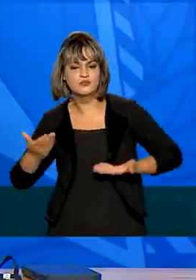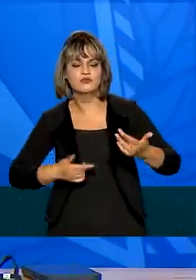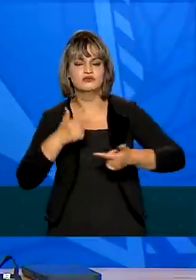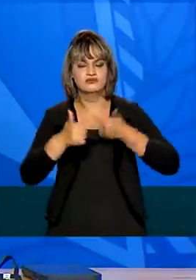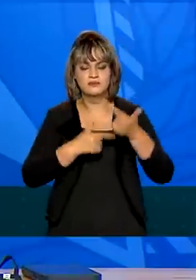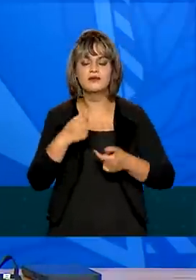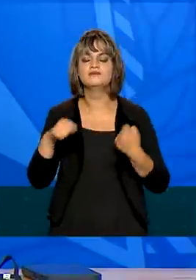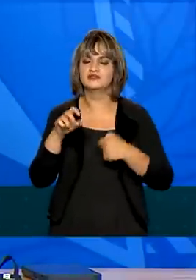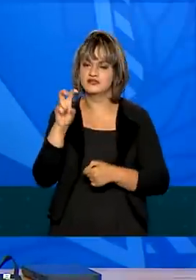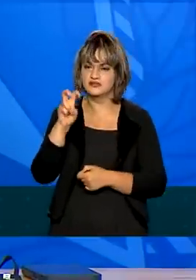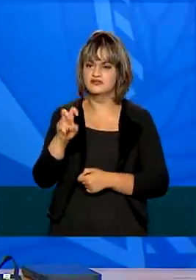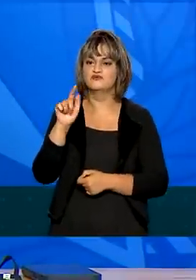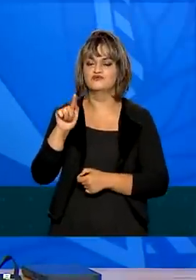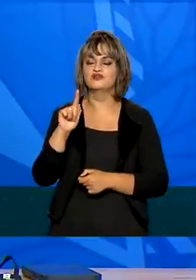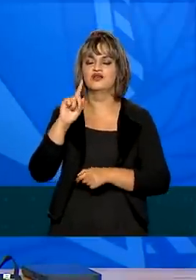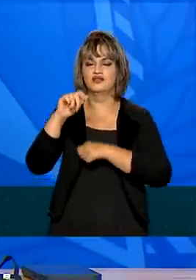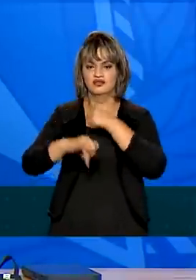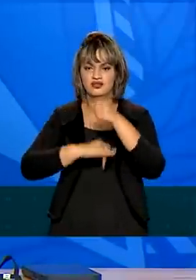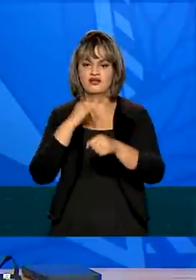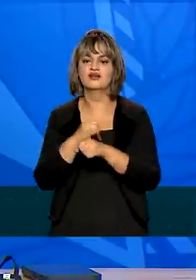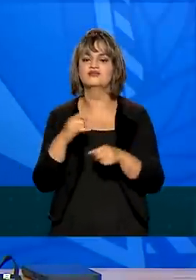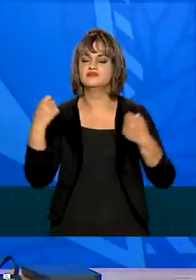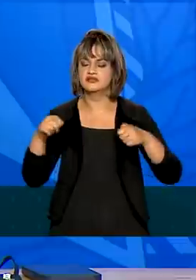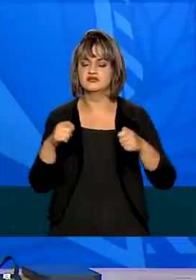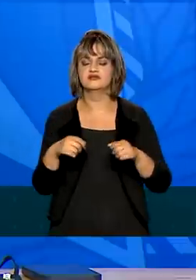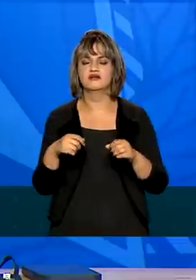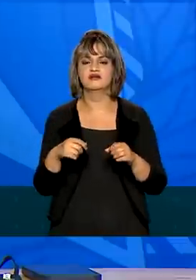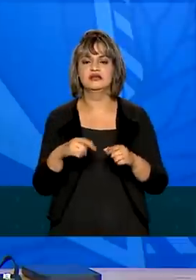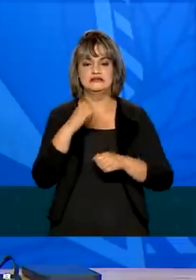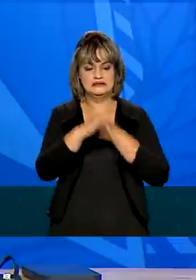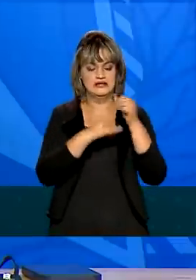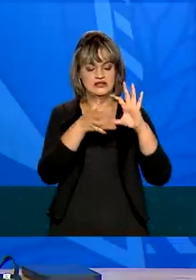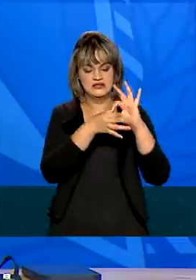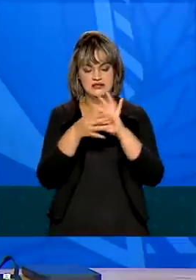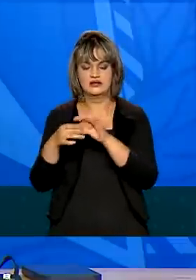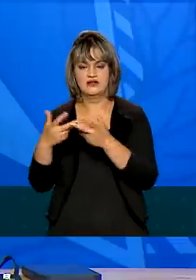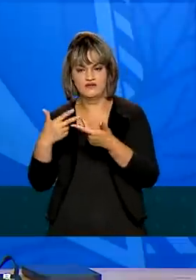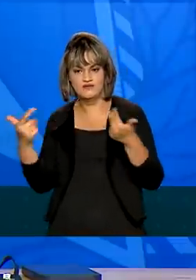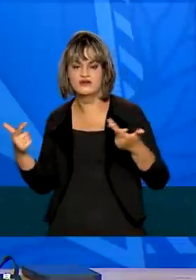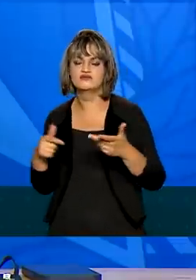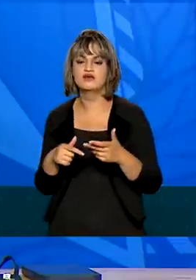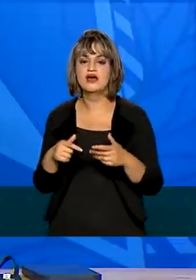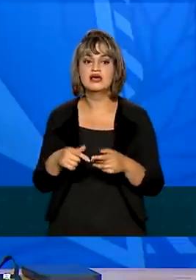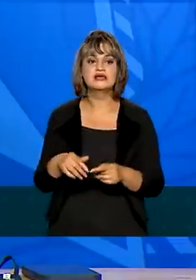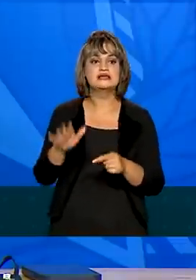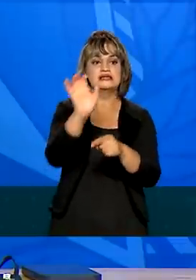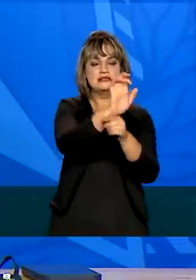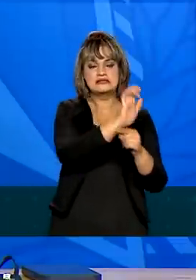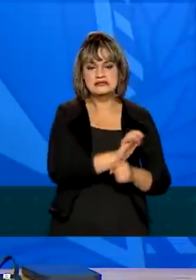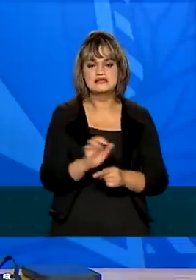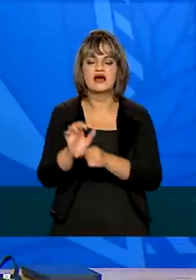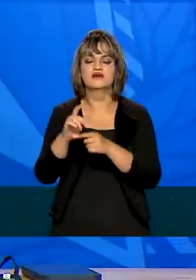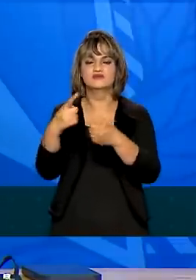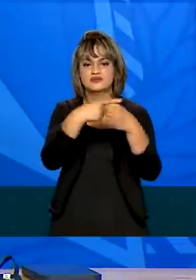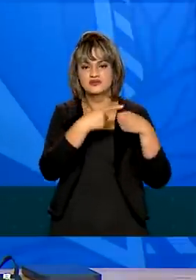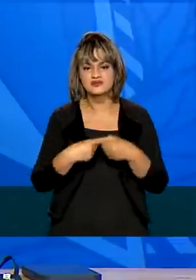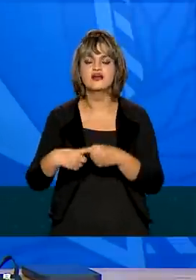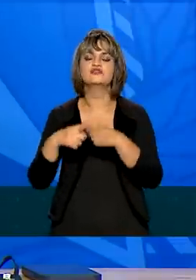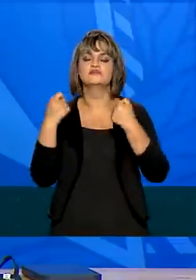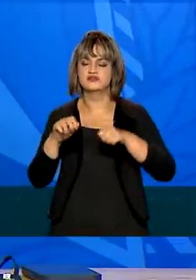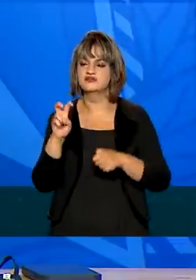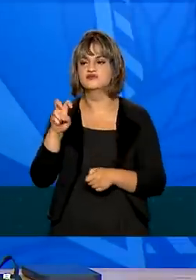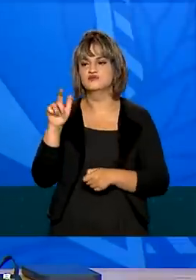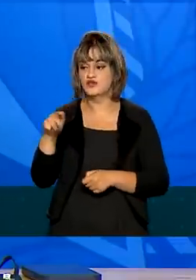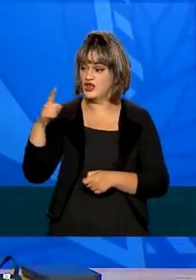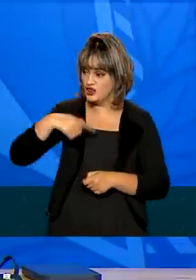Brasil precisam do 5G, da internet das coisas, as 8 mil localidades que receberão a internet precisam do 5G. E a